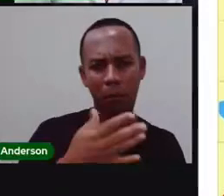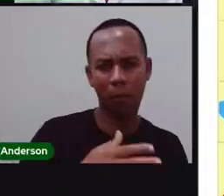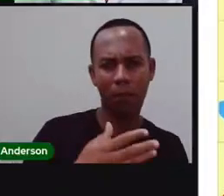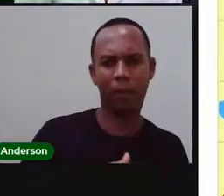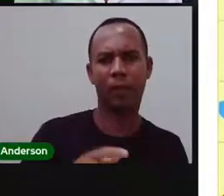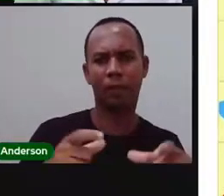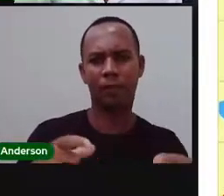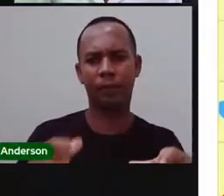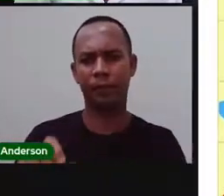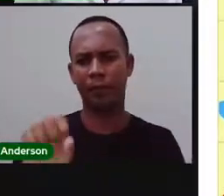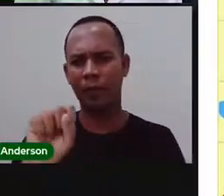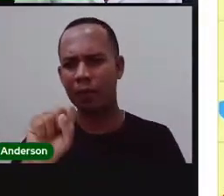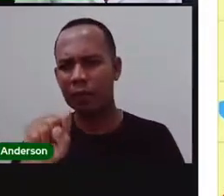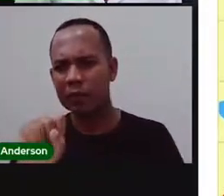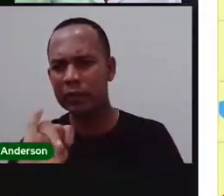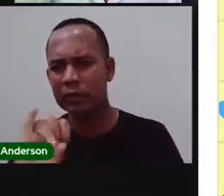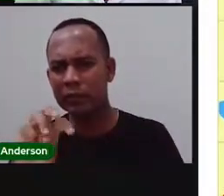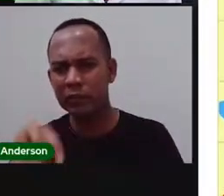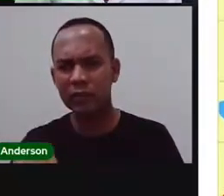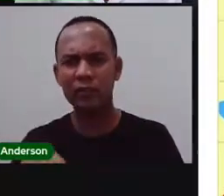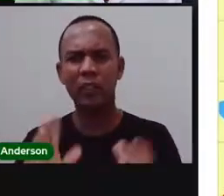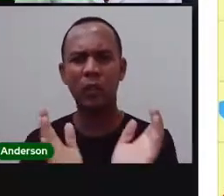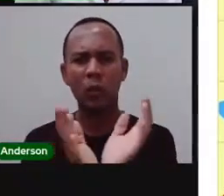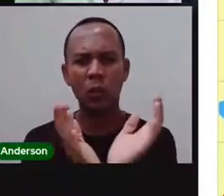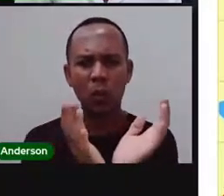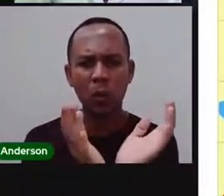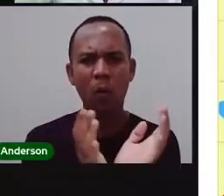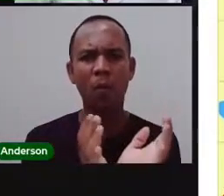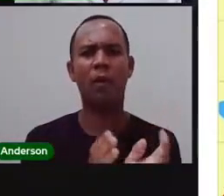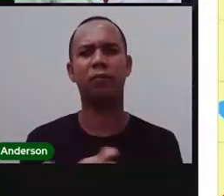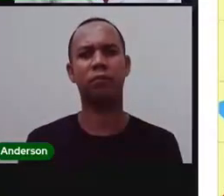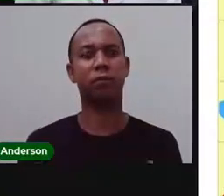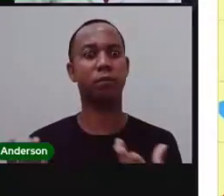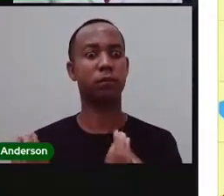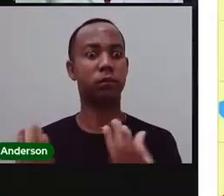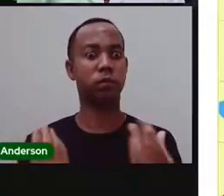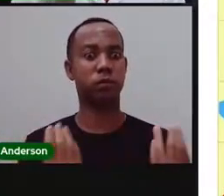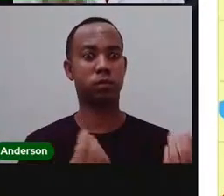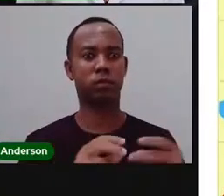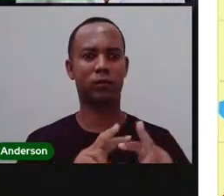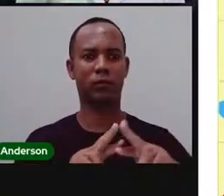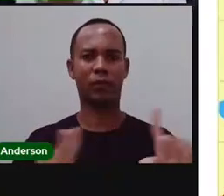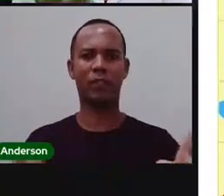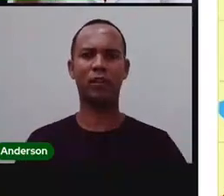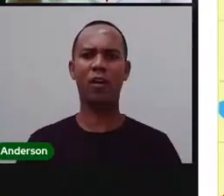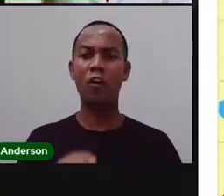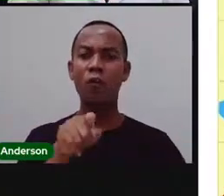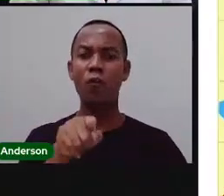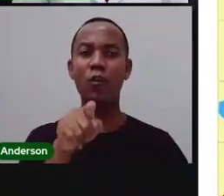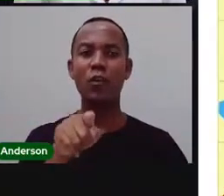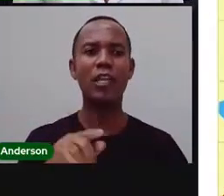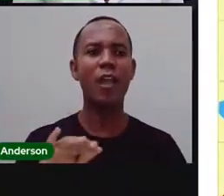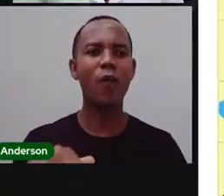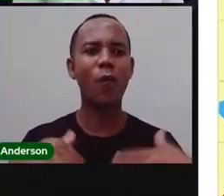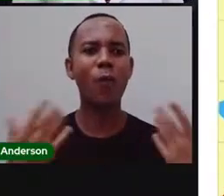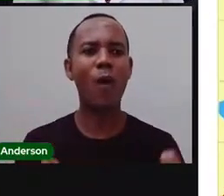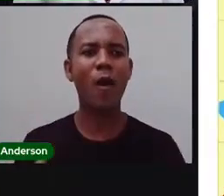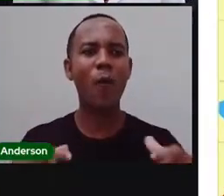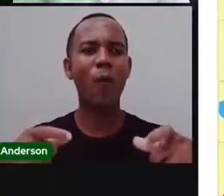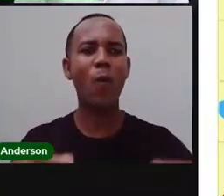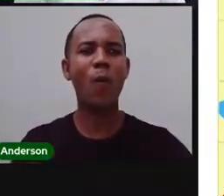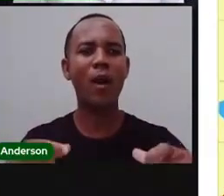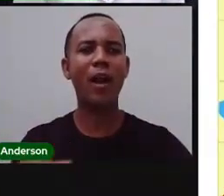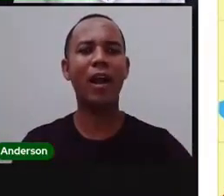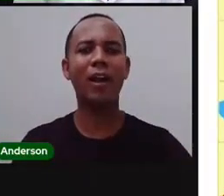Sim, Subaé, Tomba, olha quantos bairros. E você, de que bairro desses aí?